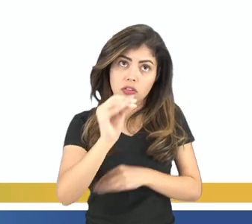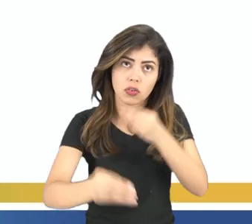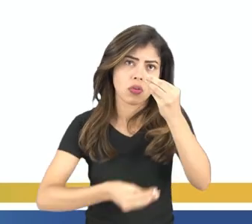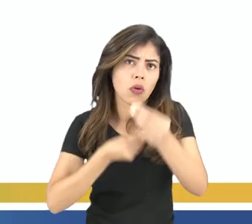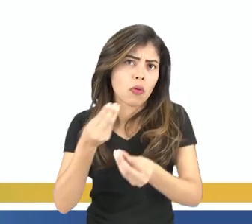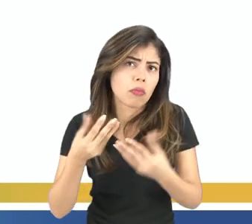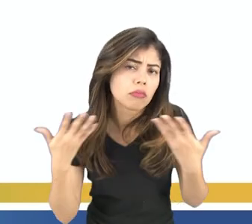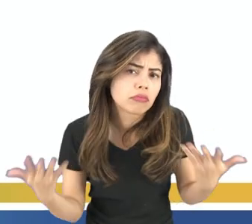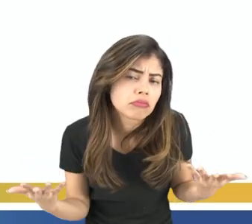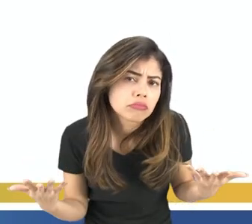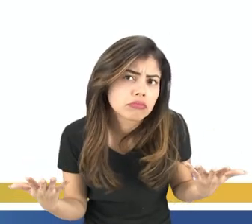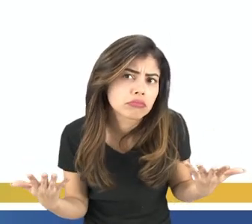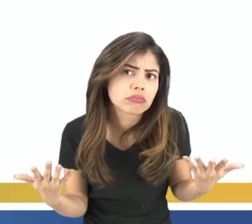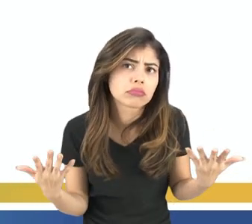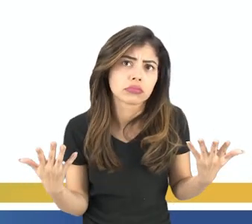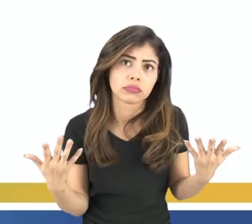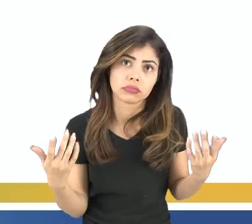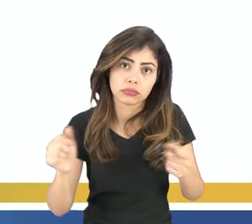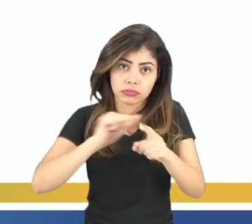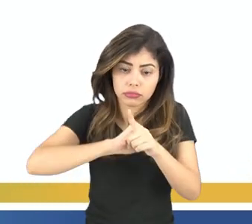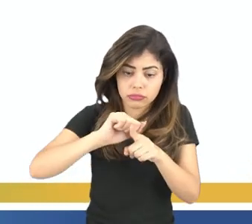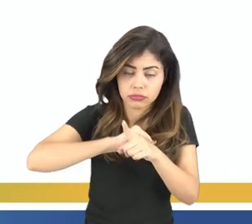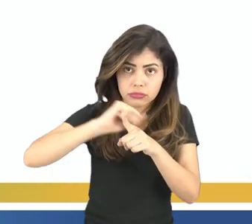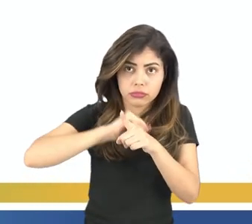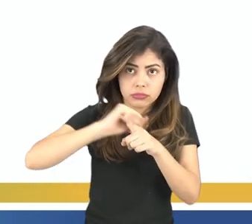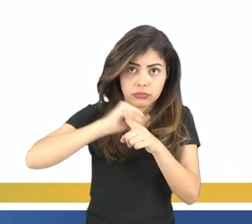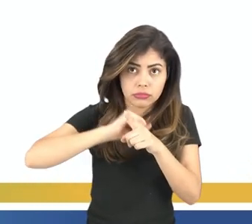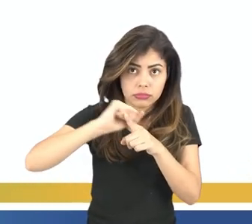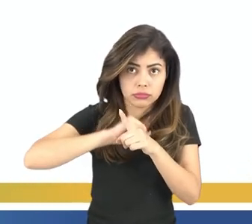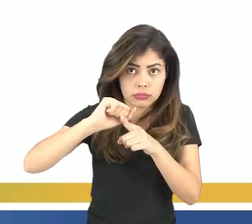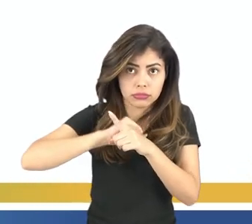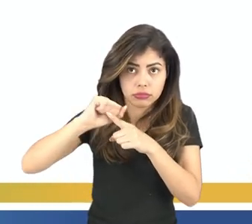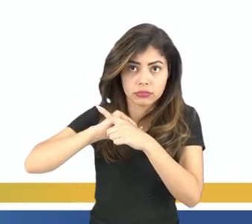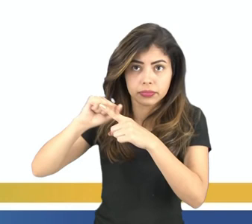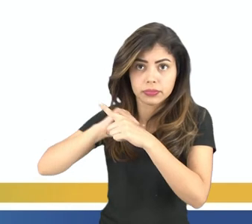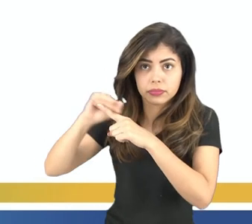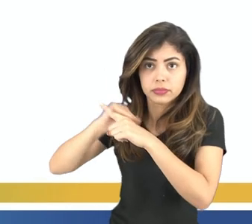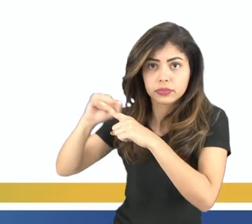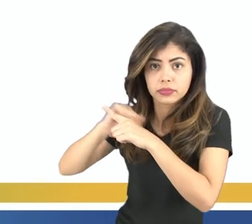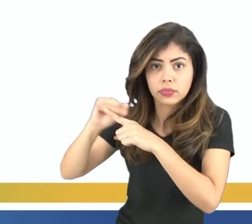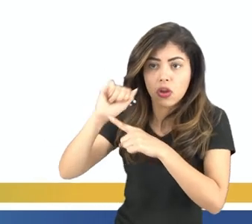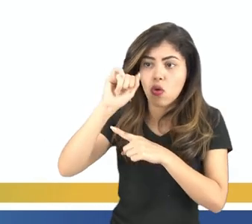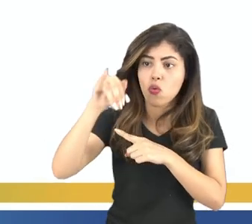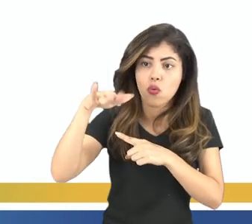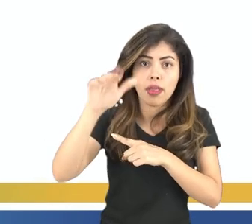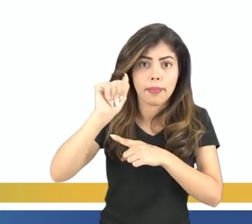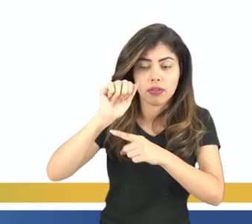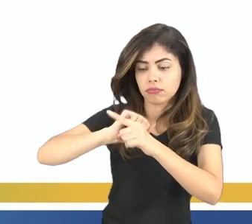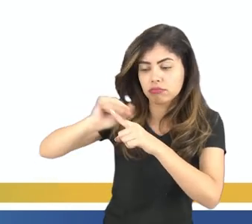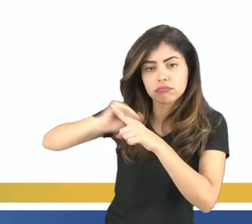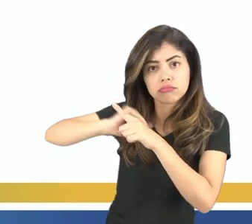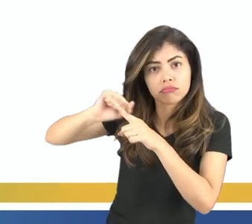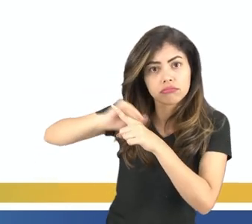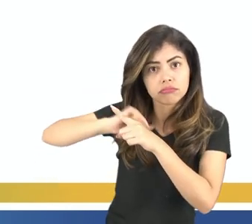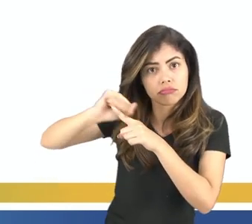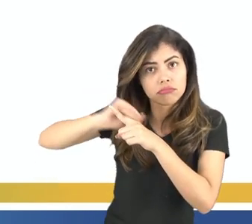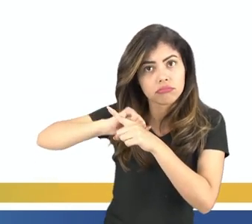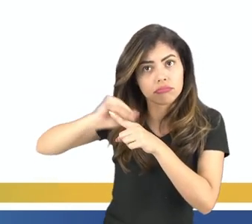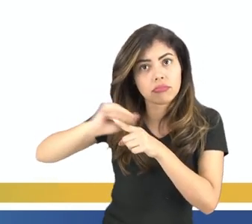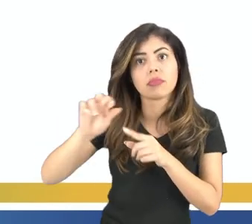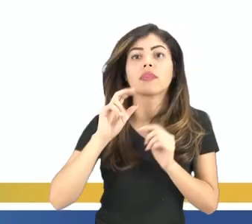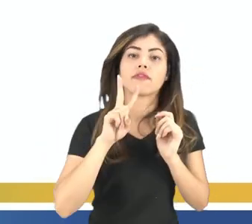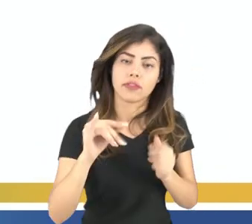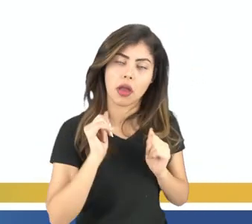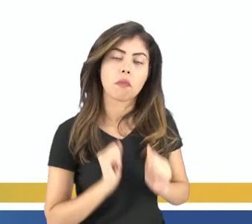Como é que magnetiza a agulha? Esfregando ela no imã. O imã pode ser o que você tiver aí, inclusive aquele de geladeira, vai